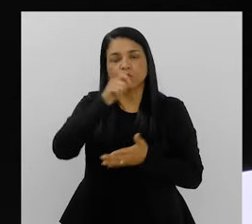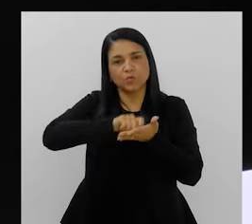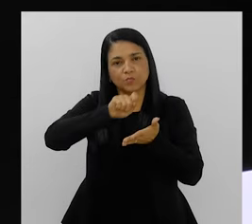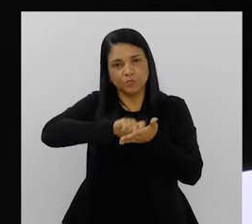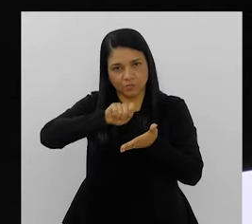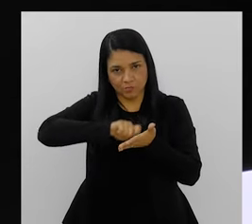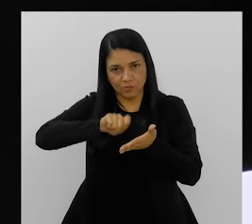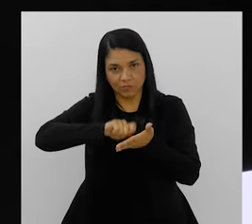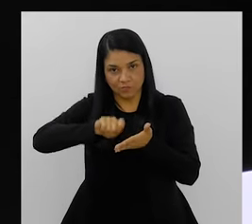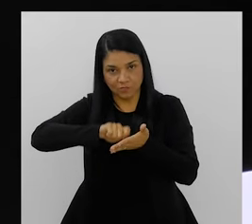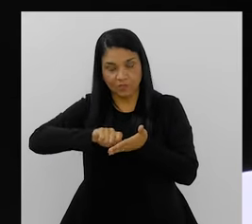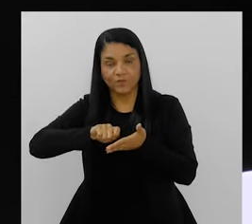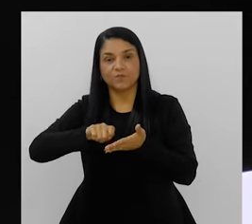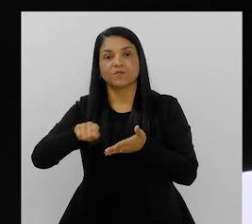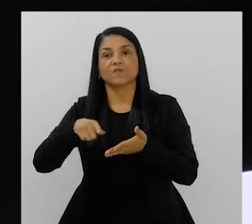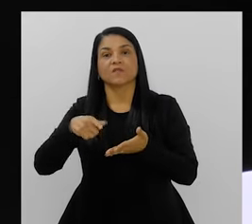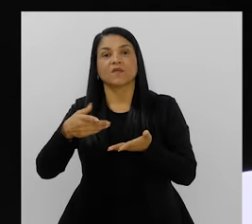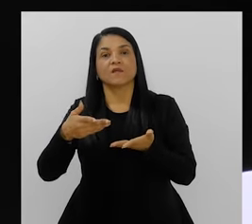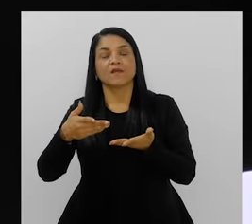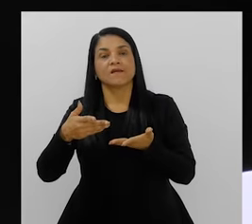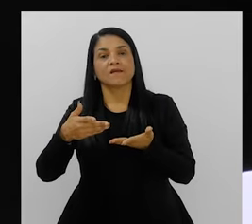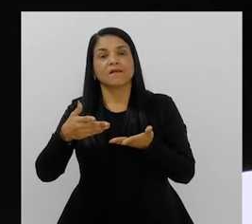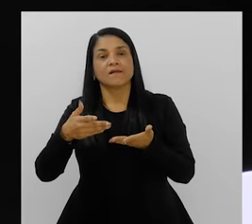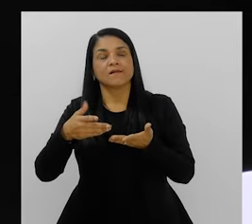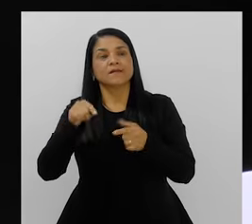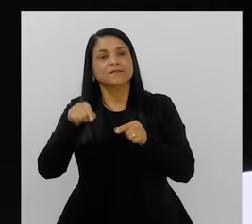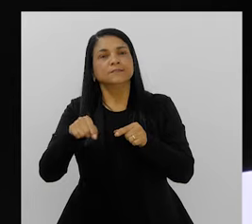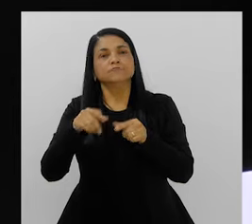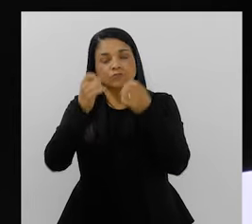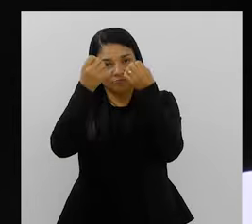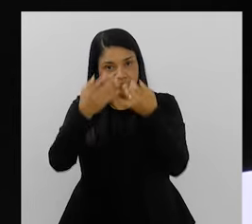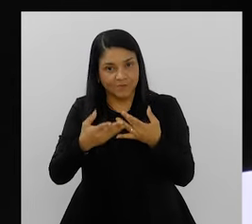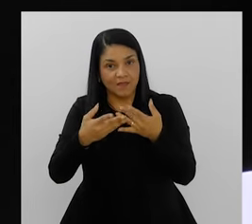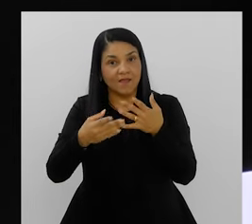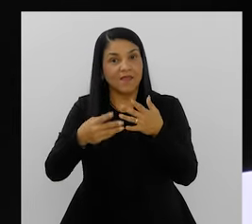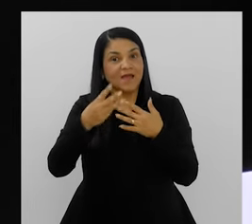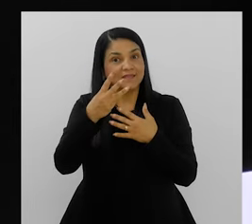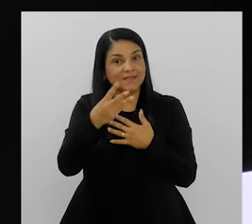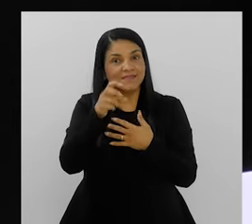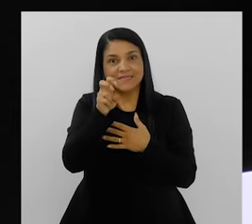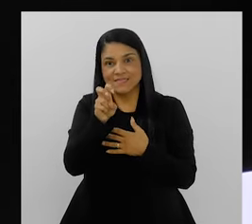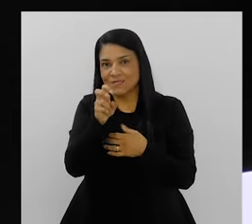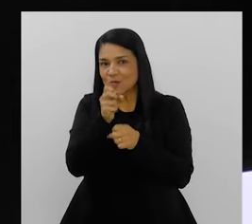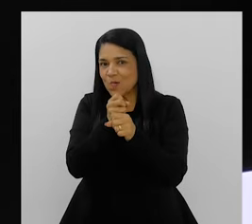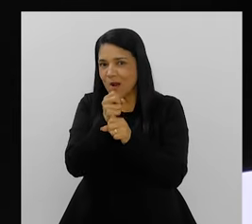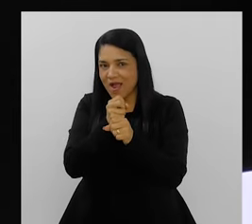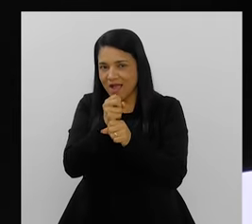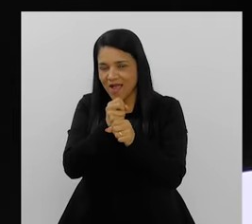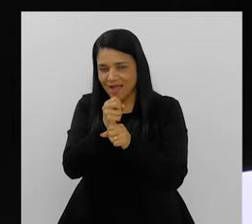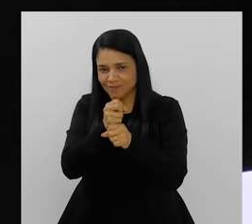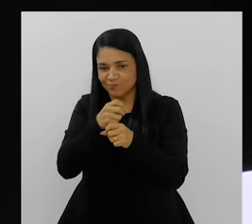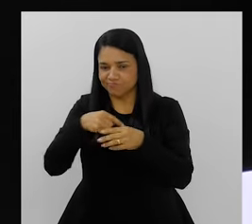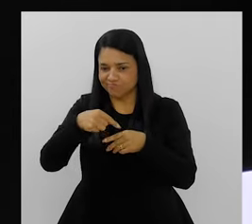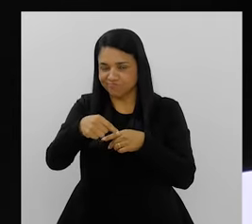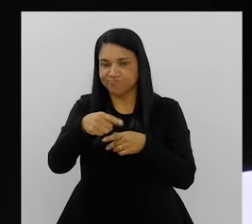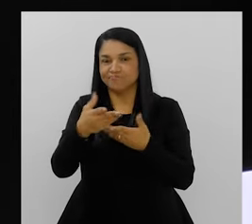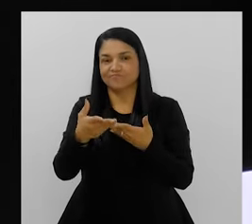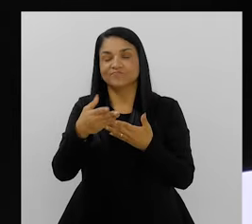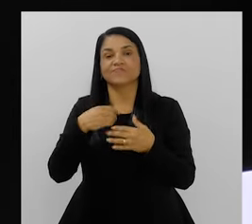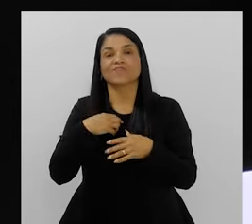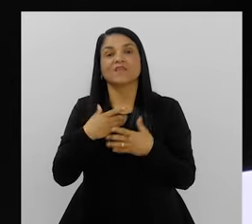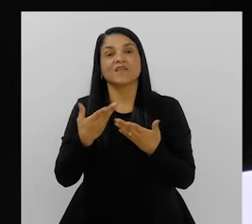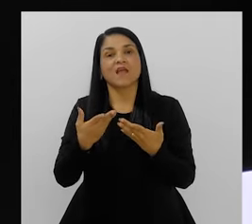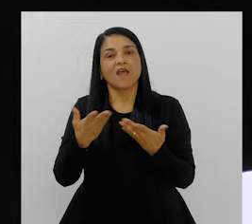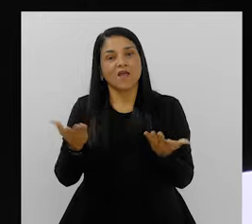compositor e intérprete de samba-enredo. E, como eu falei, esse ano o Aprendiz faz 35 anos.